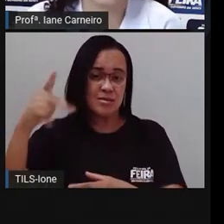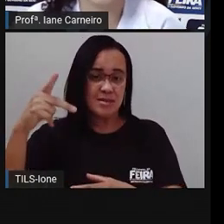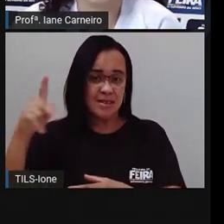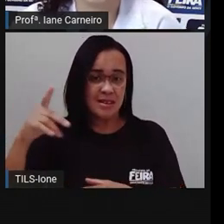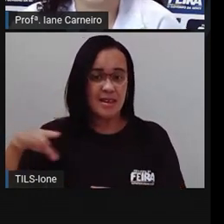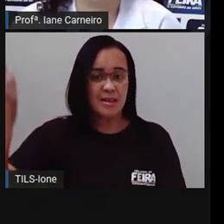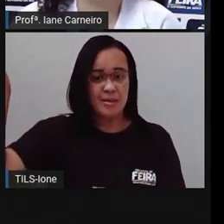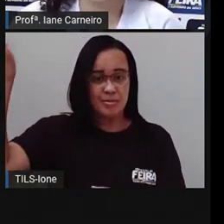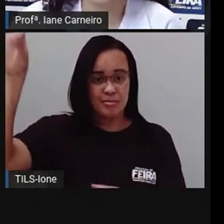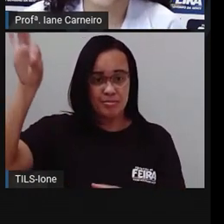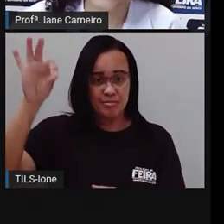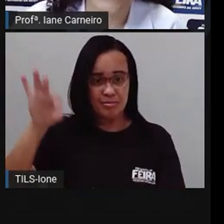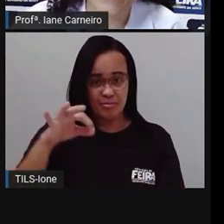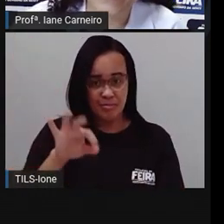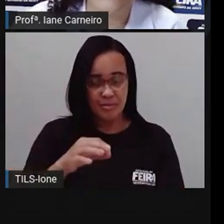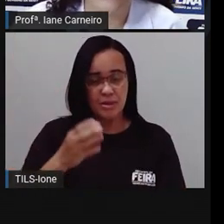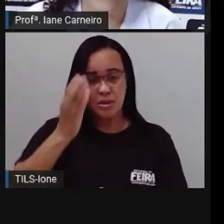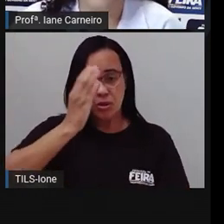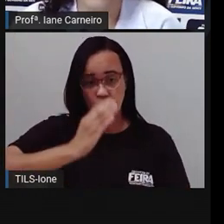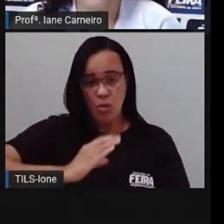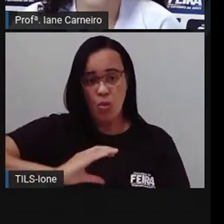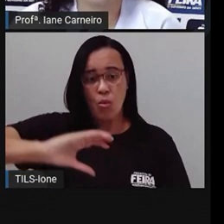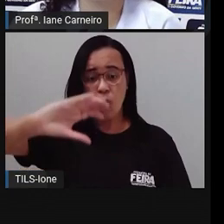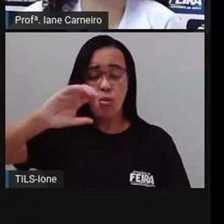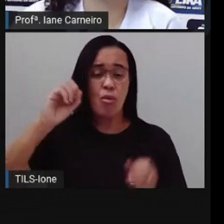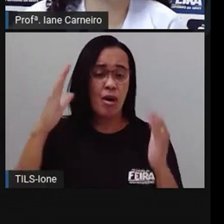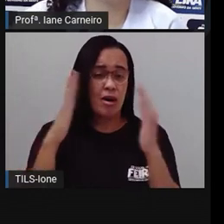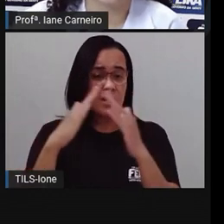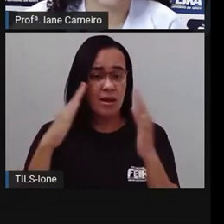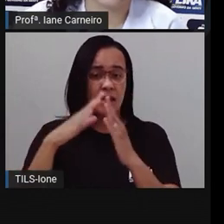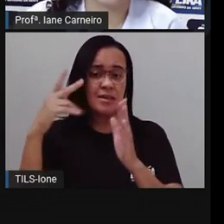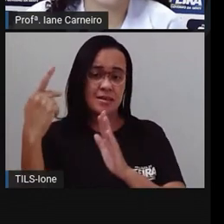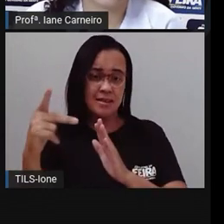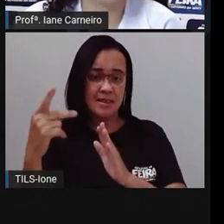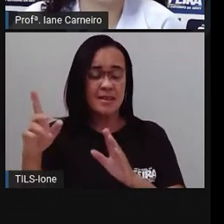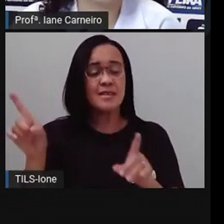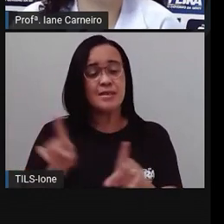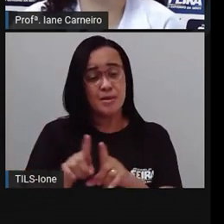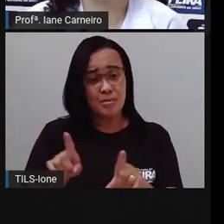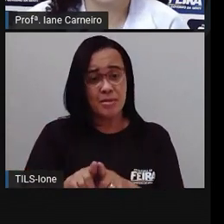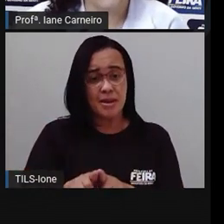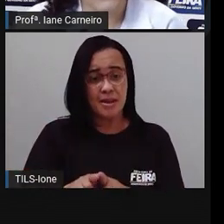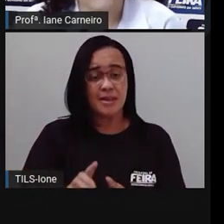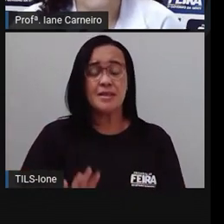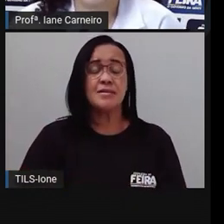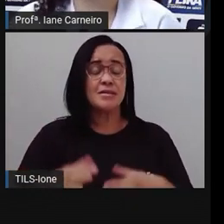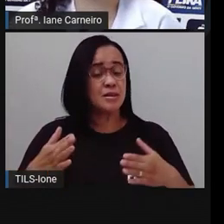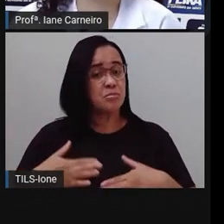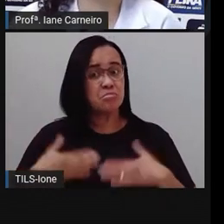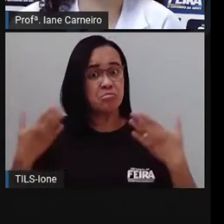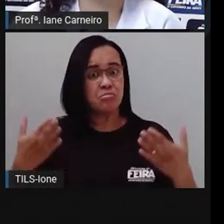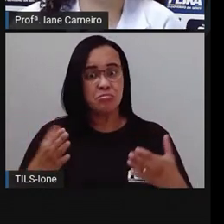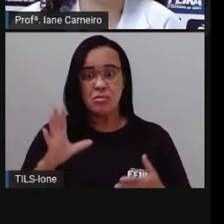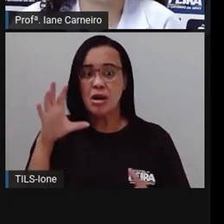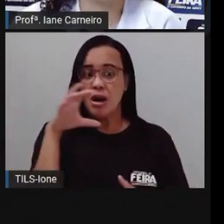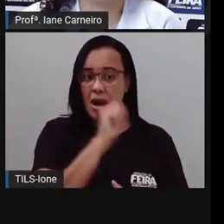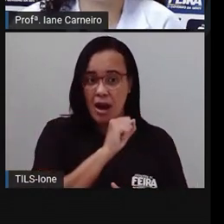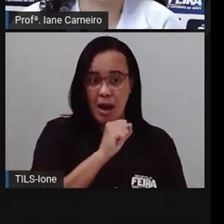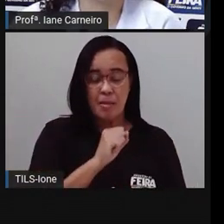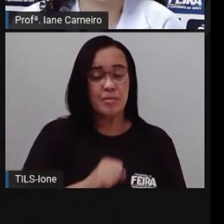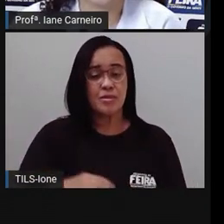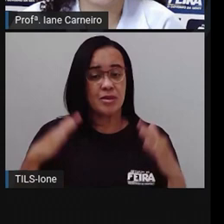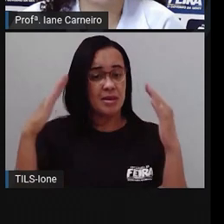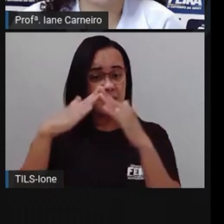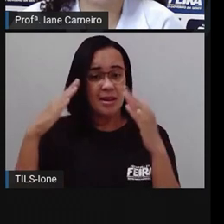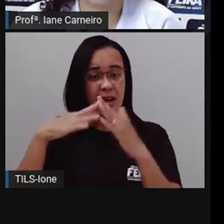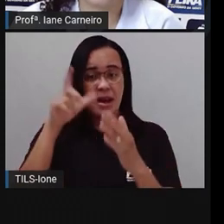elefante. E descobri, de repente, que não falei em casa de gente. Então a gente foi vendo aqui, né,